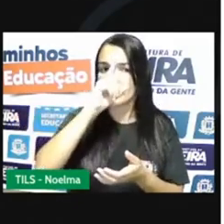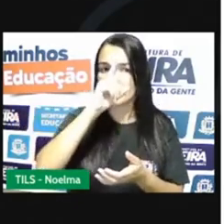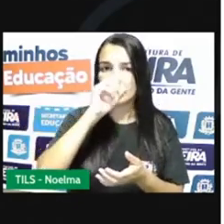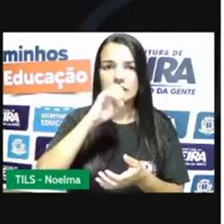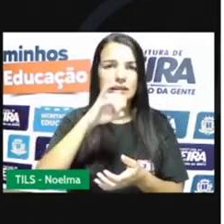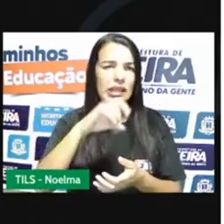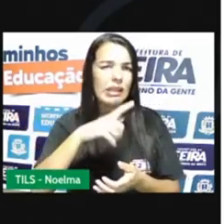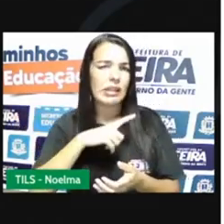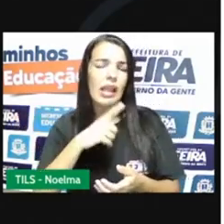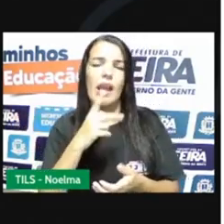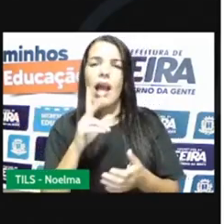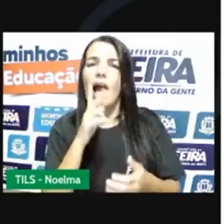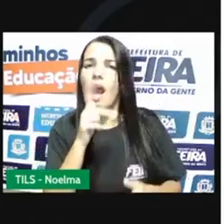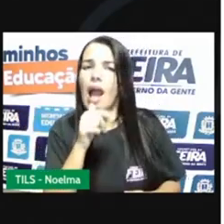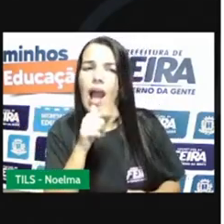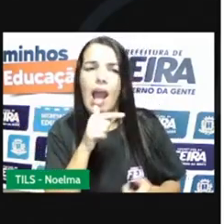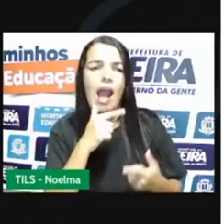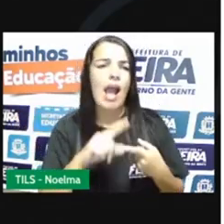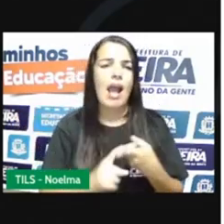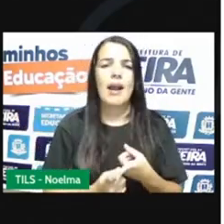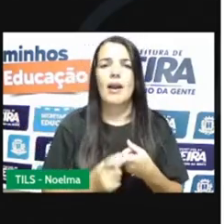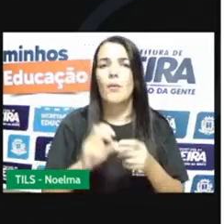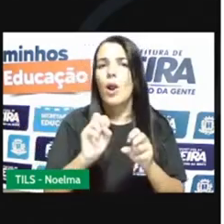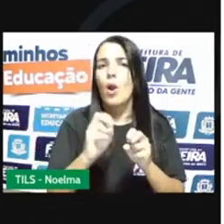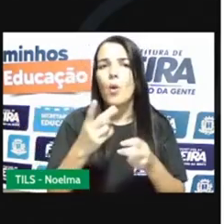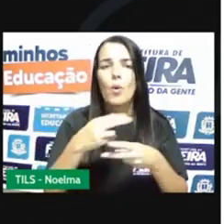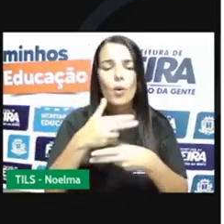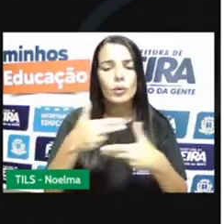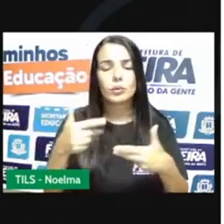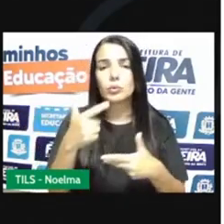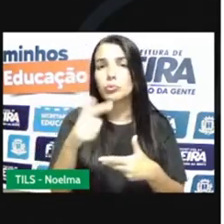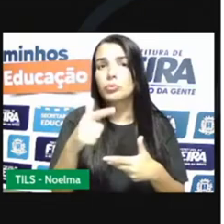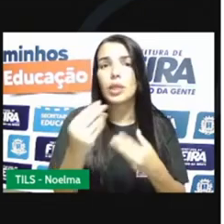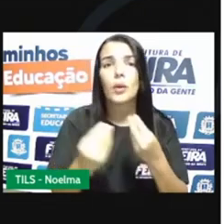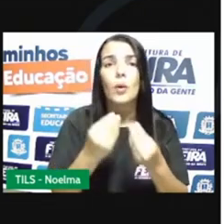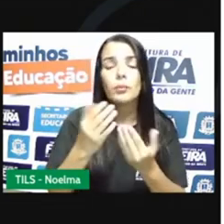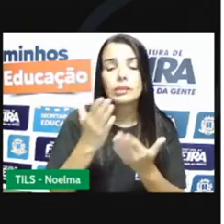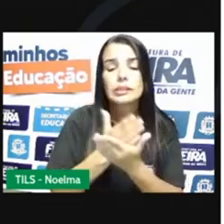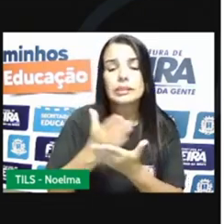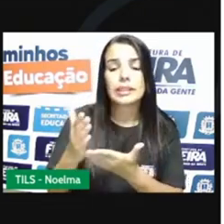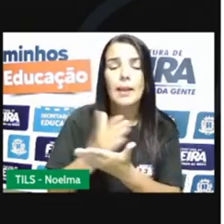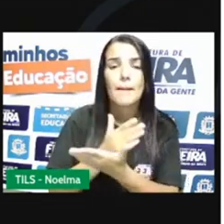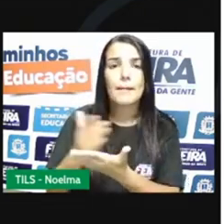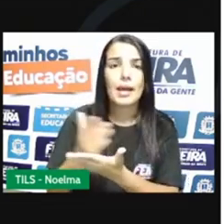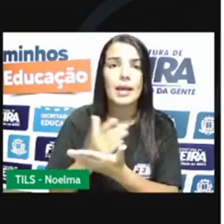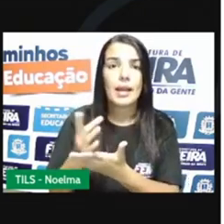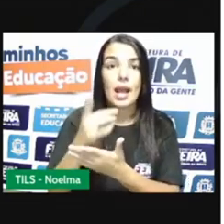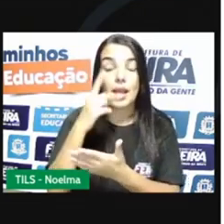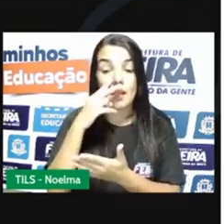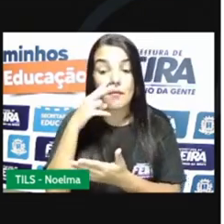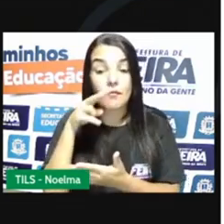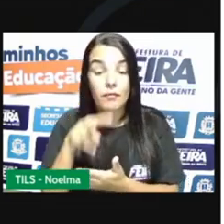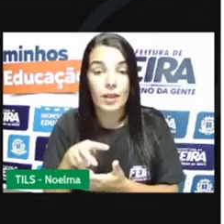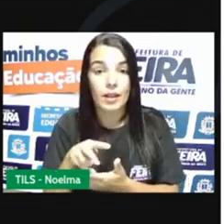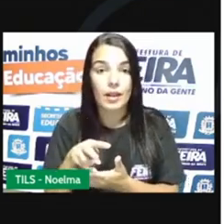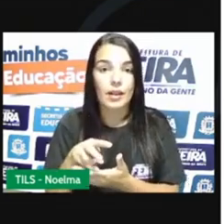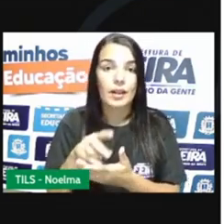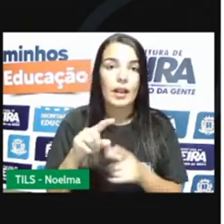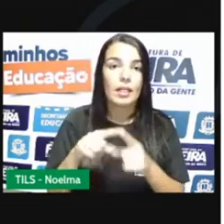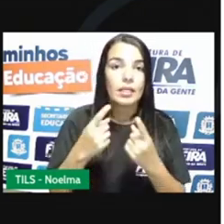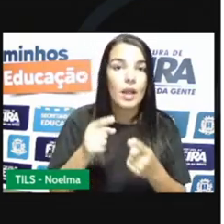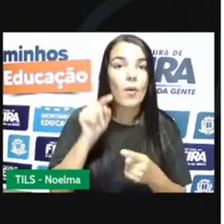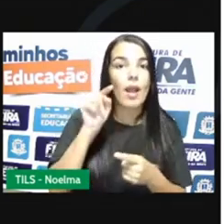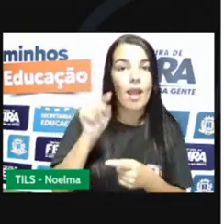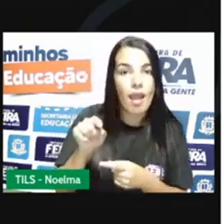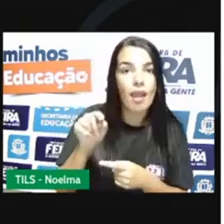usou água, se usou outros tipos de substâncias, não tem como a gente separar, a gente identificar através disso aqui, não. Então,